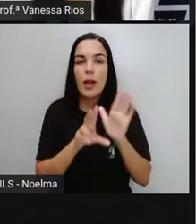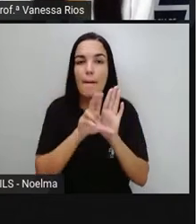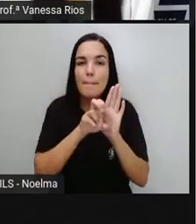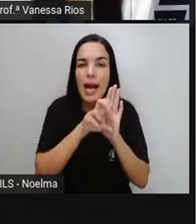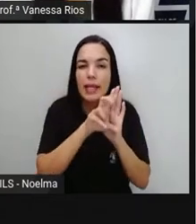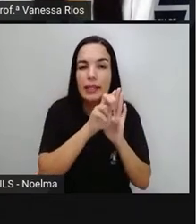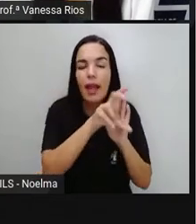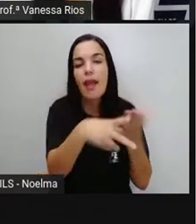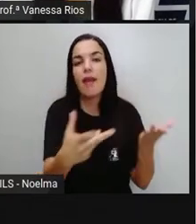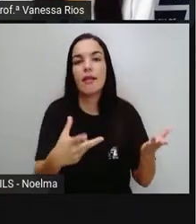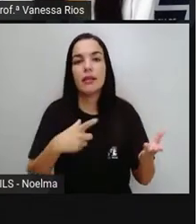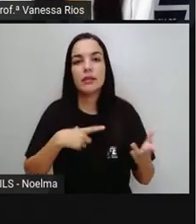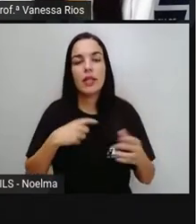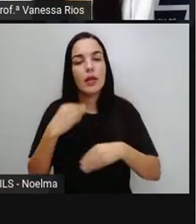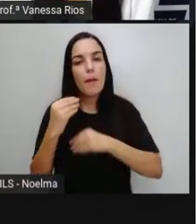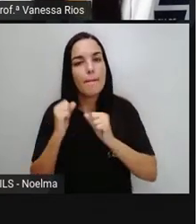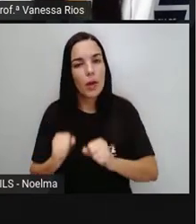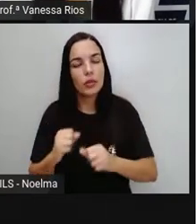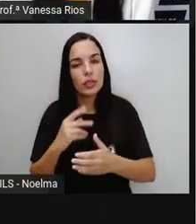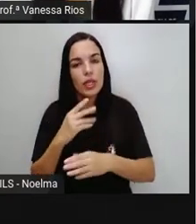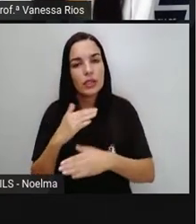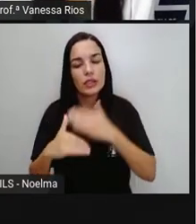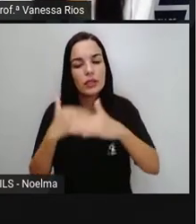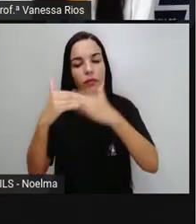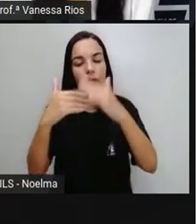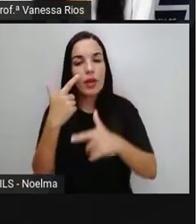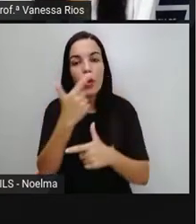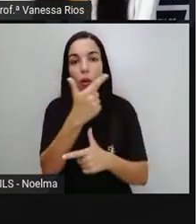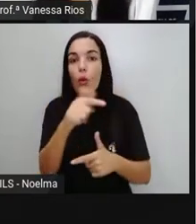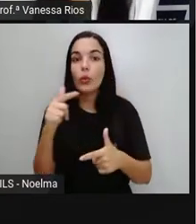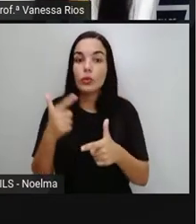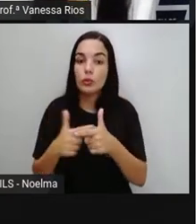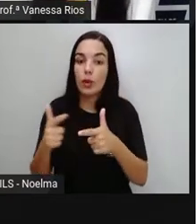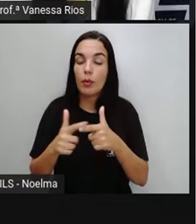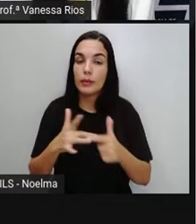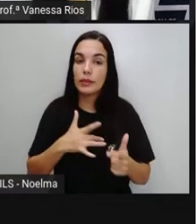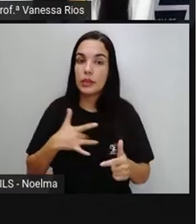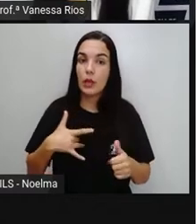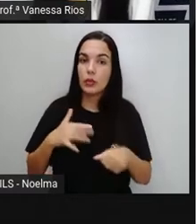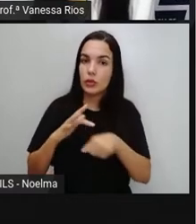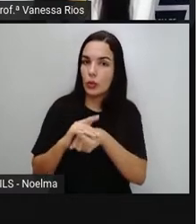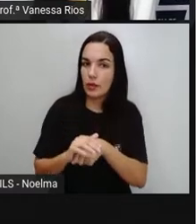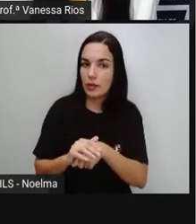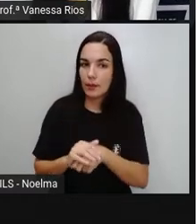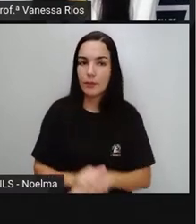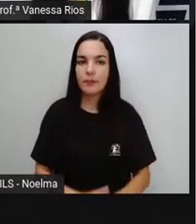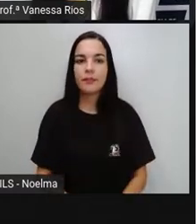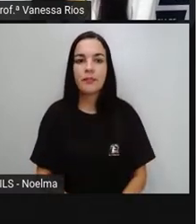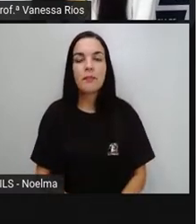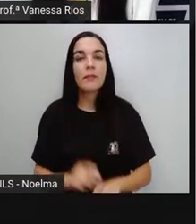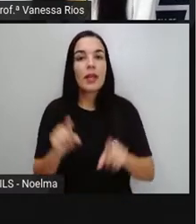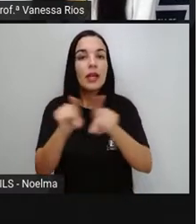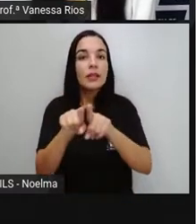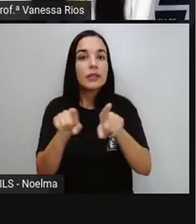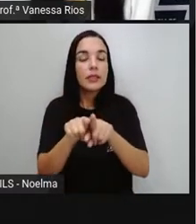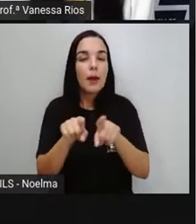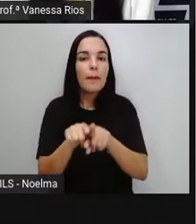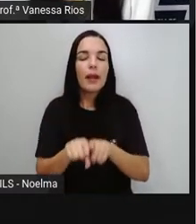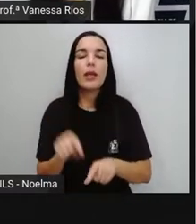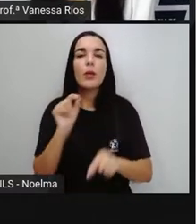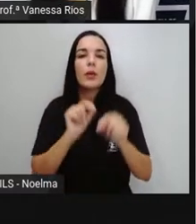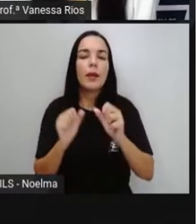Desenvolver Doenças E outros Problemas de saúde Para as pessoas Também Agentes